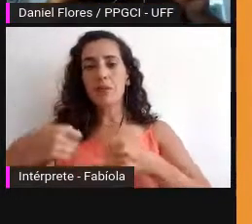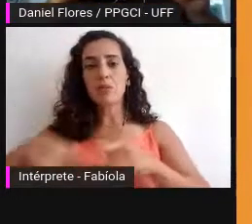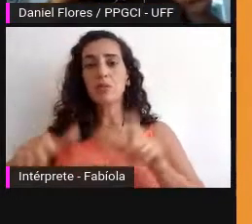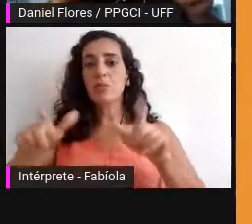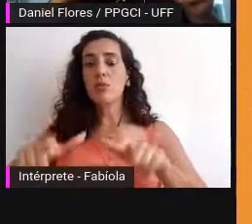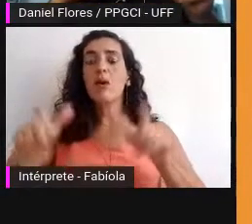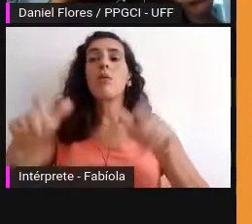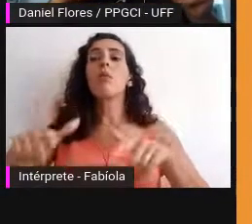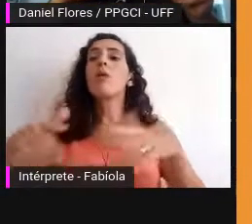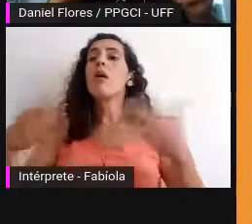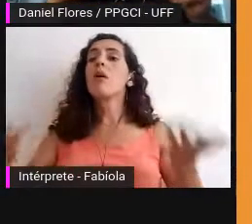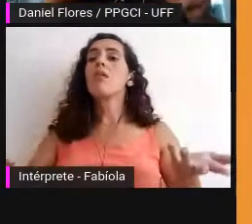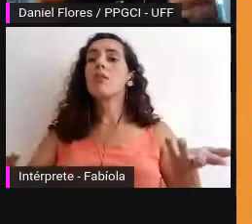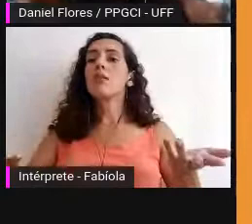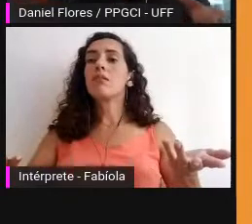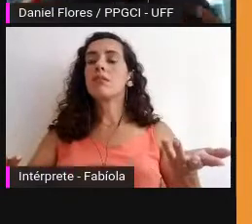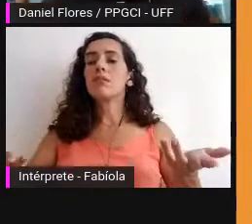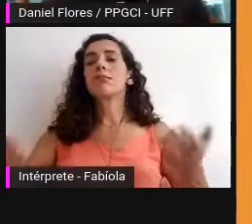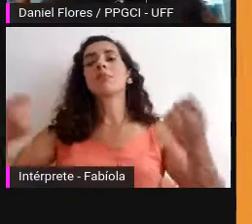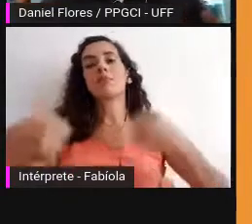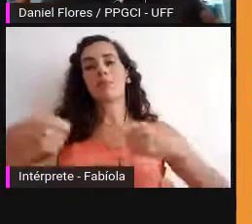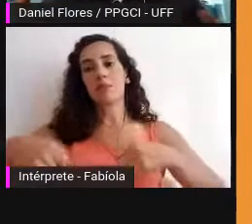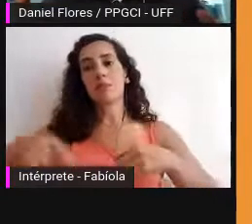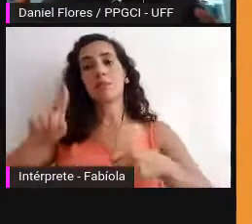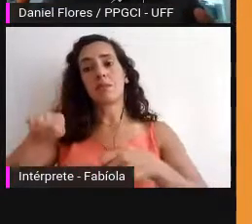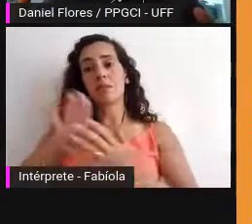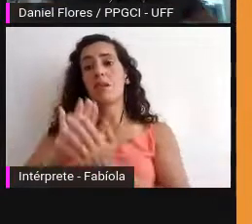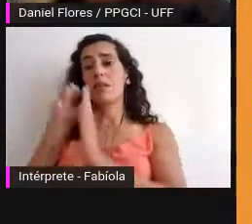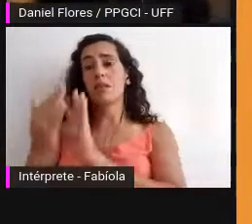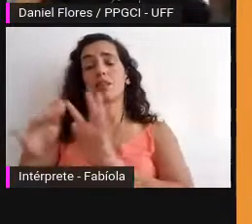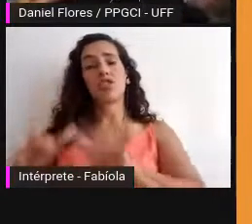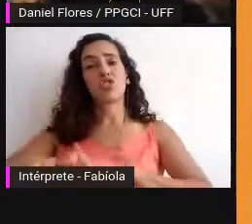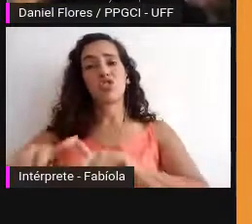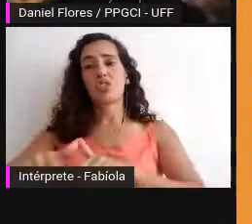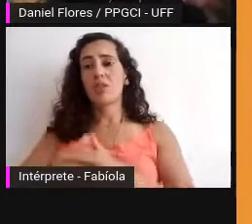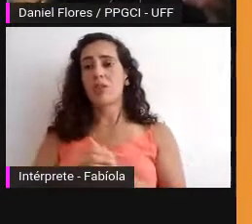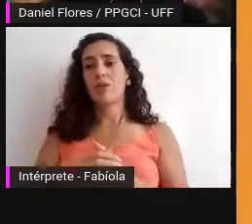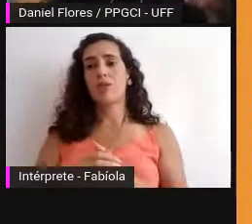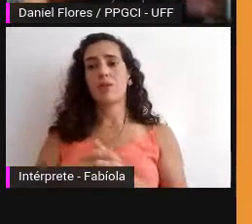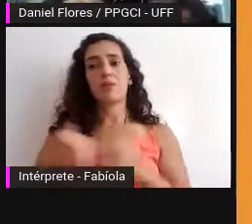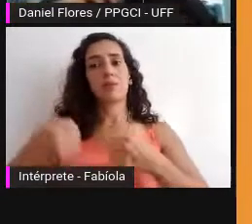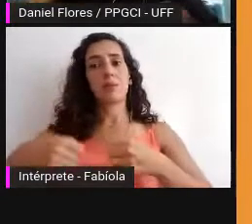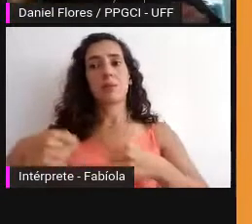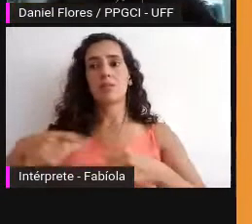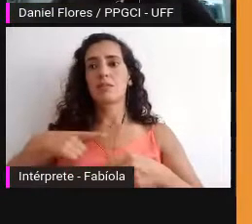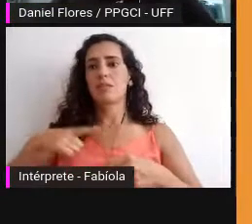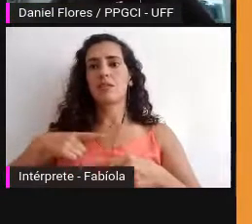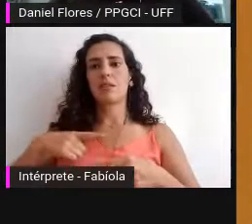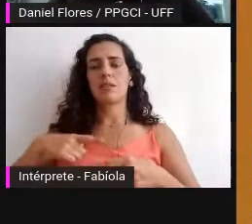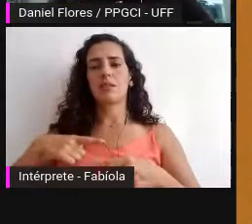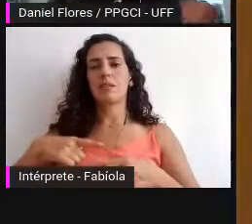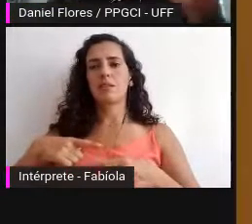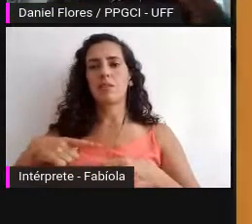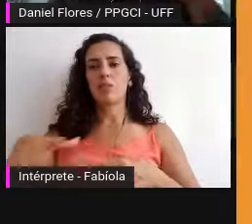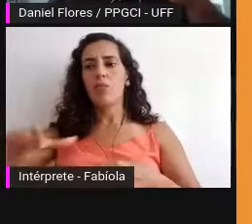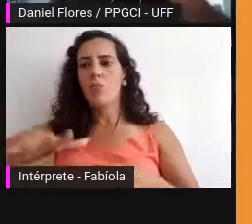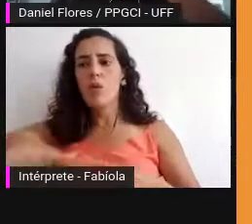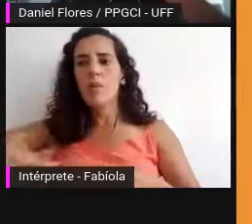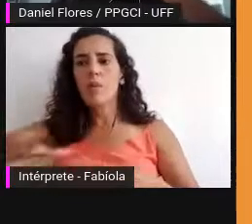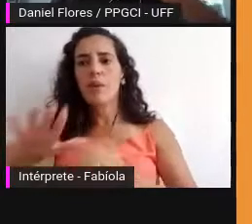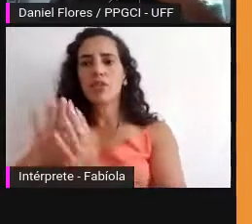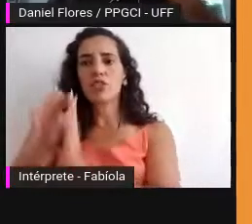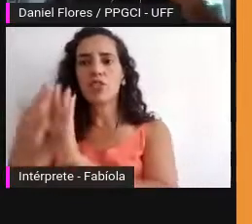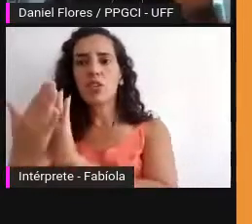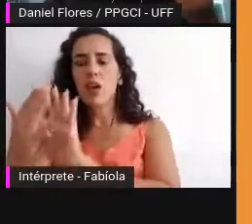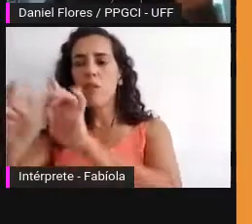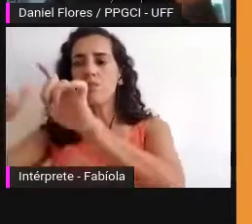lugar agora tem que ser digital eu preciso de um entorno digital então eu preciso de um lugar